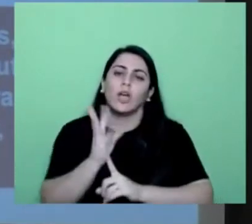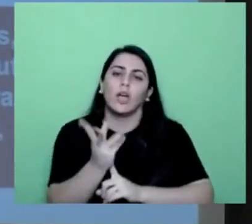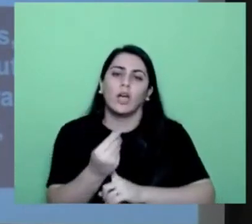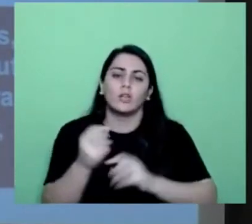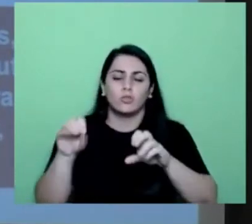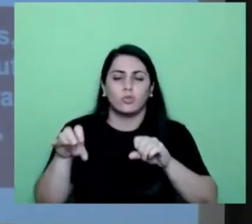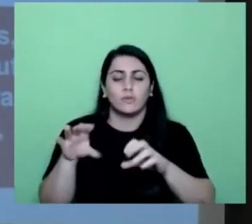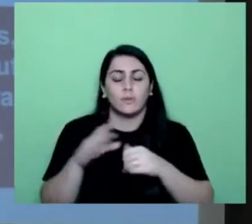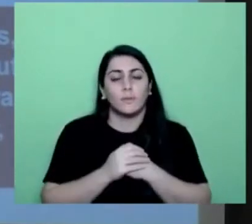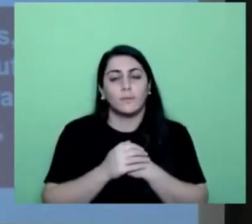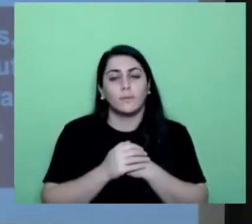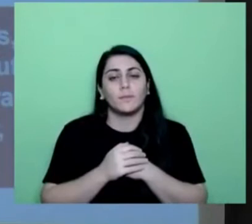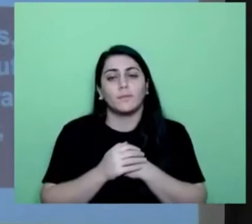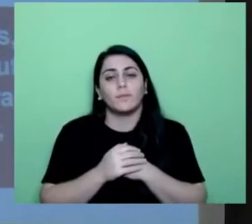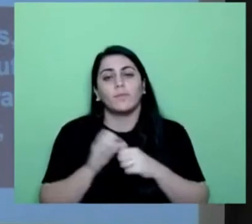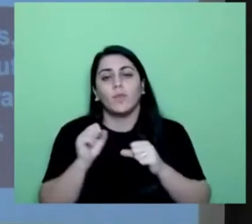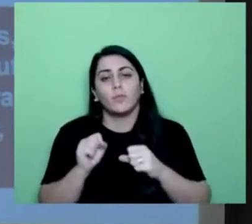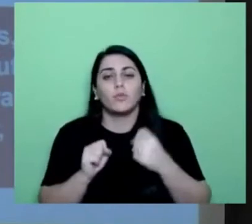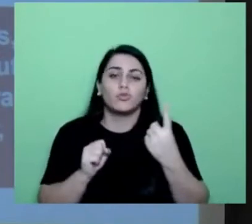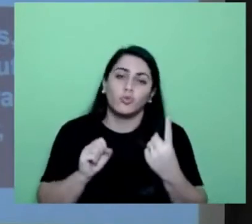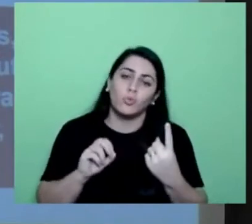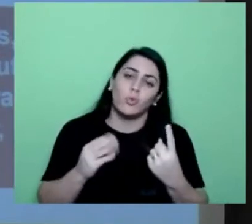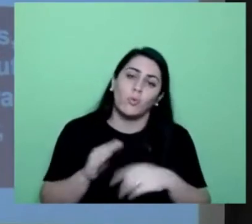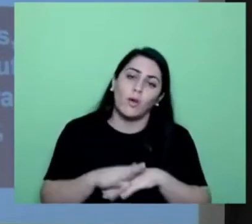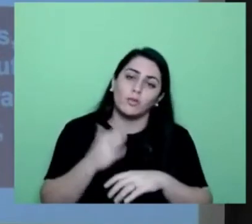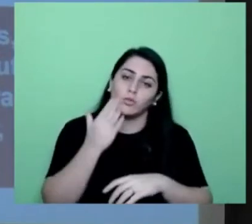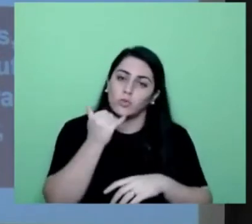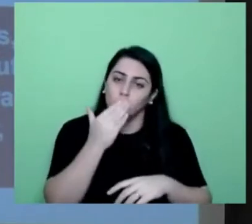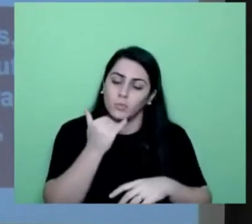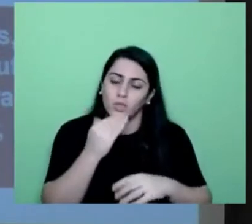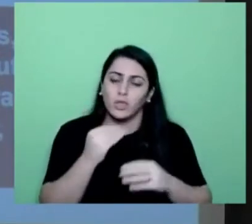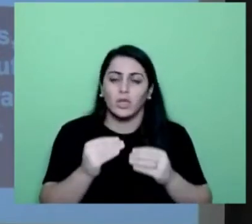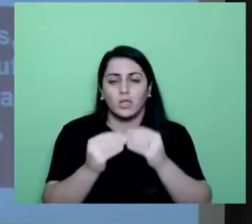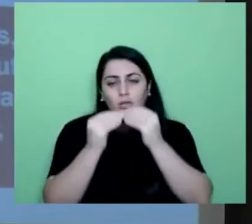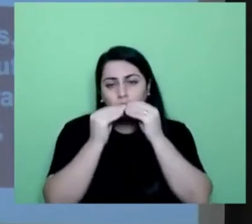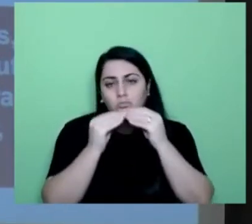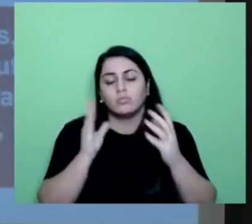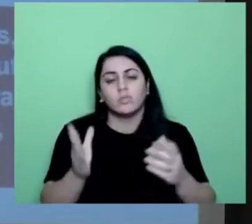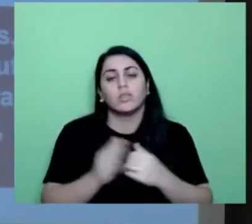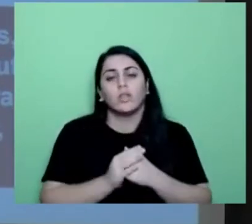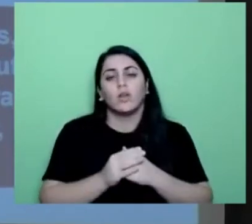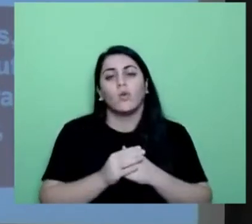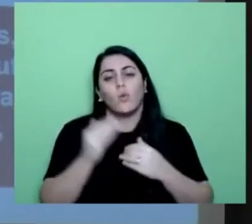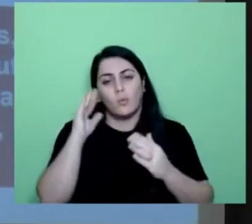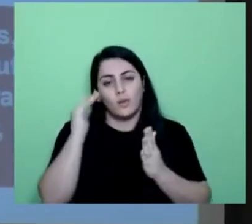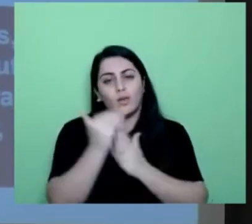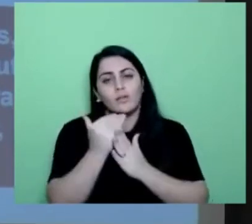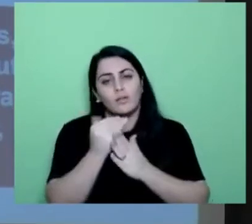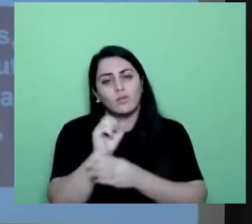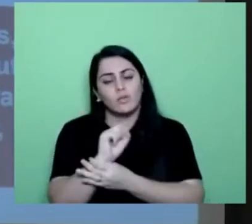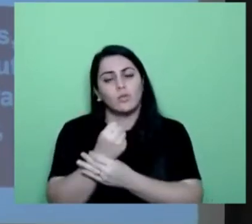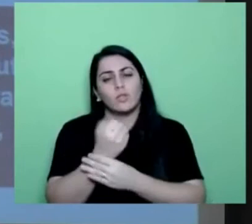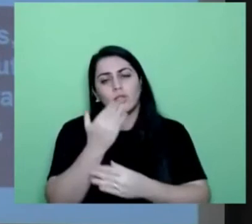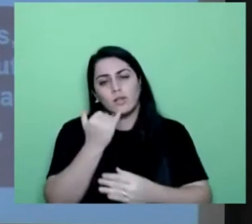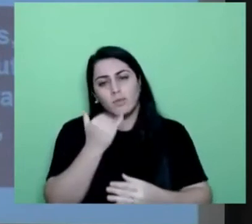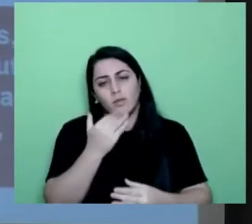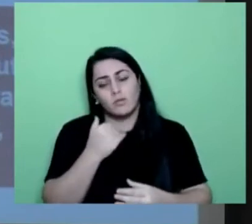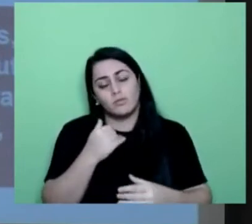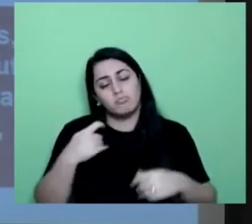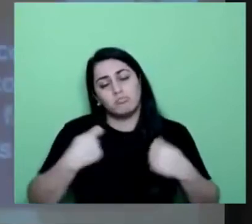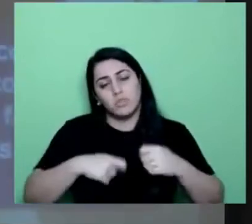Ofertar um ou mais refeições, lanches, de acordo com o princípio da segurança alimentar e da necessidade do menino.